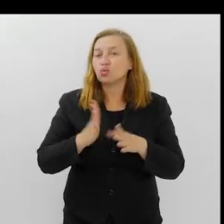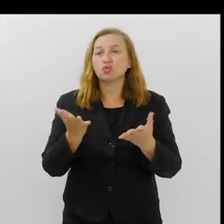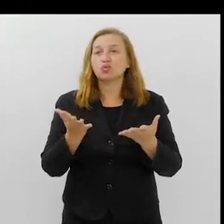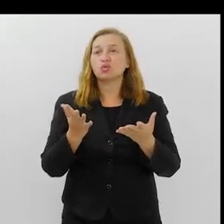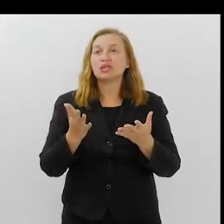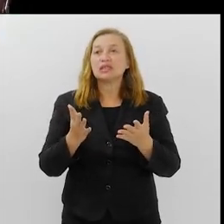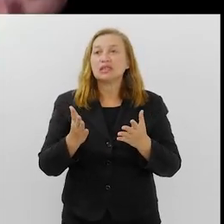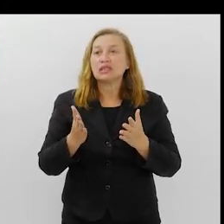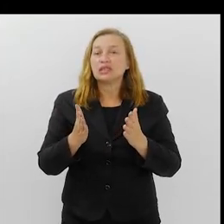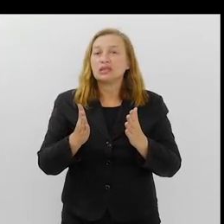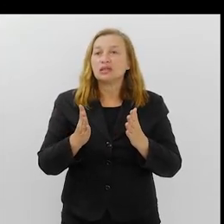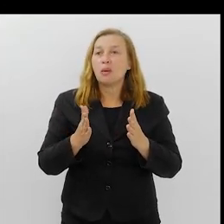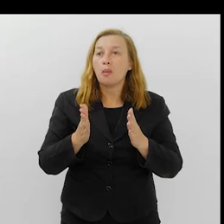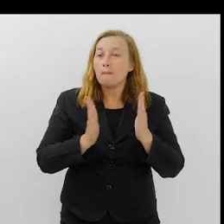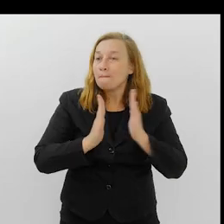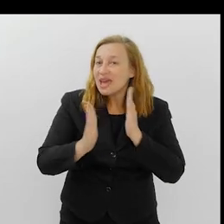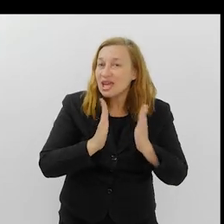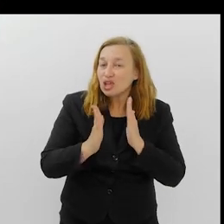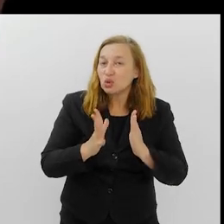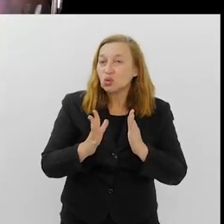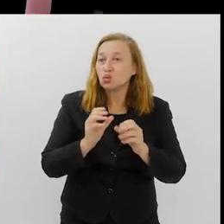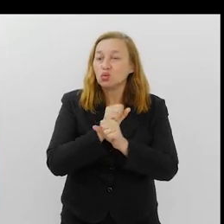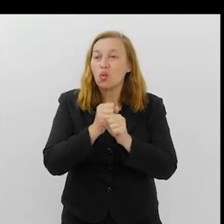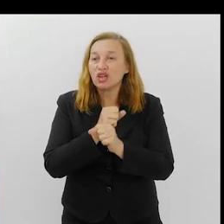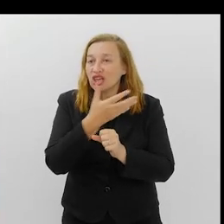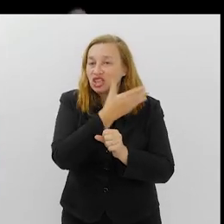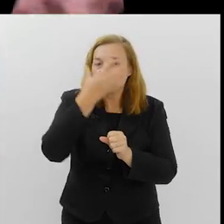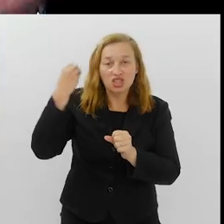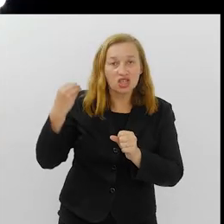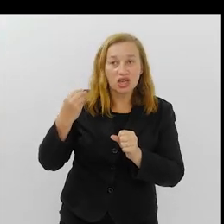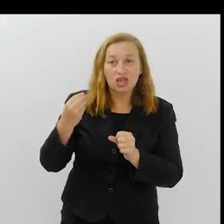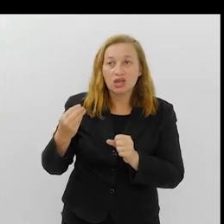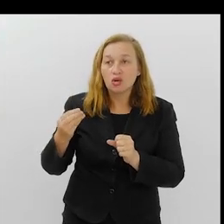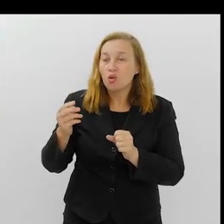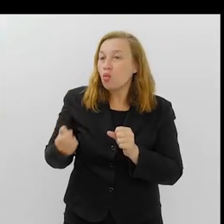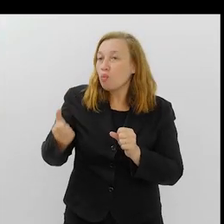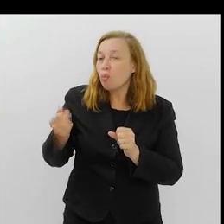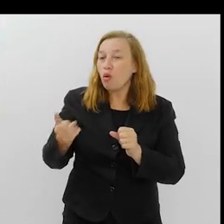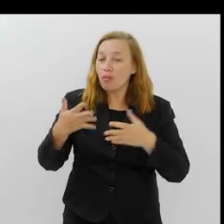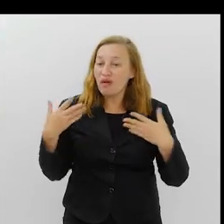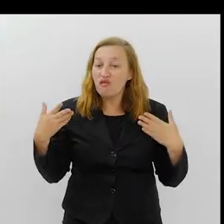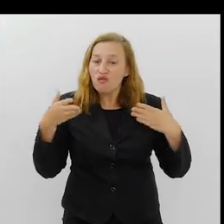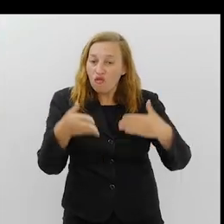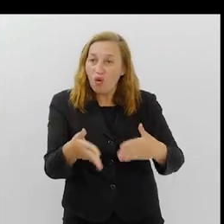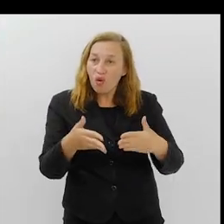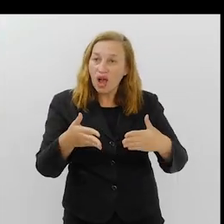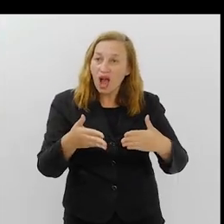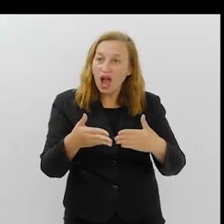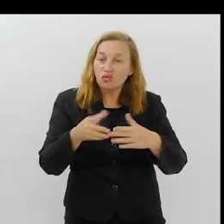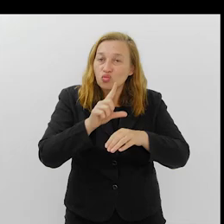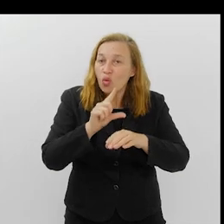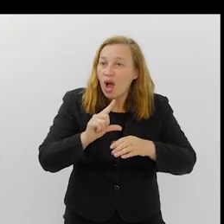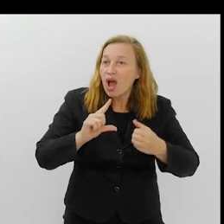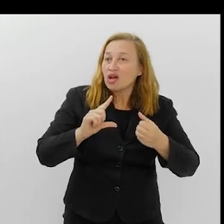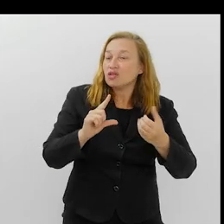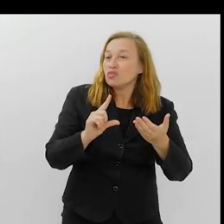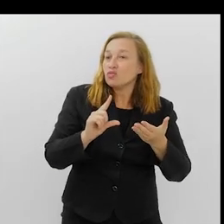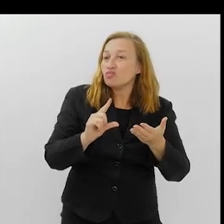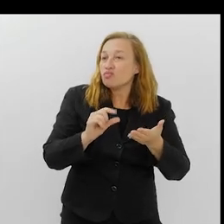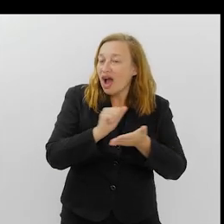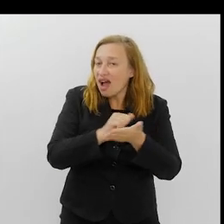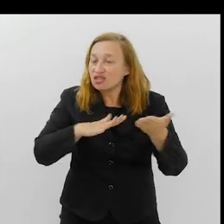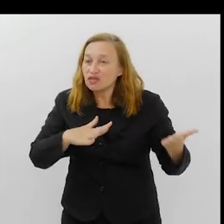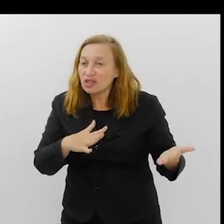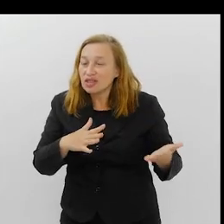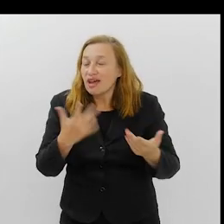pedaço do ano em que a gente esquece o resto do ano para se concentrar em uma atividade comum.